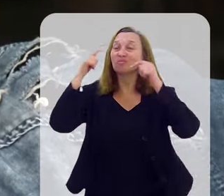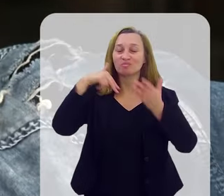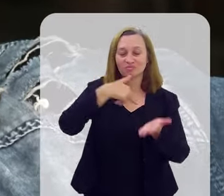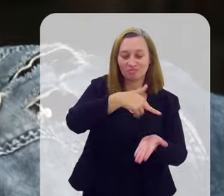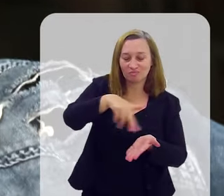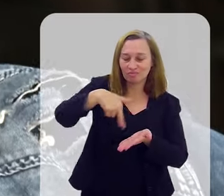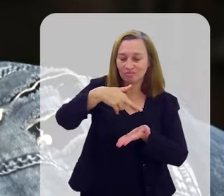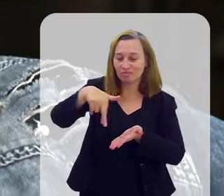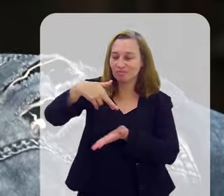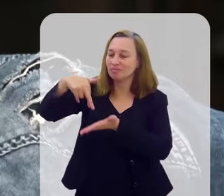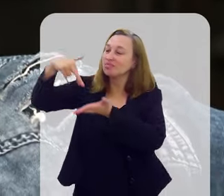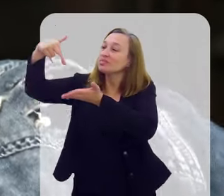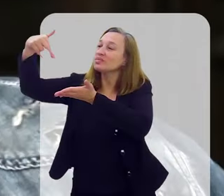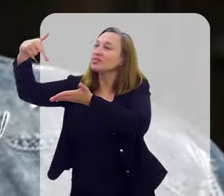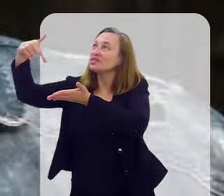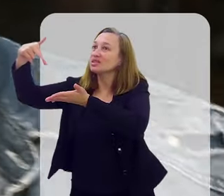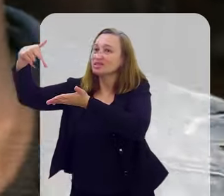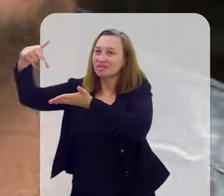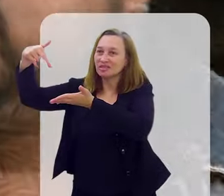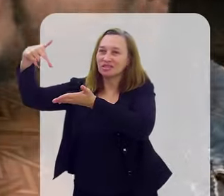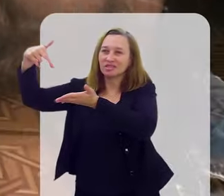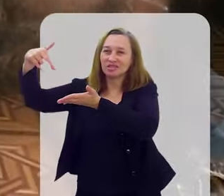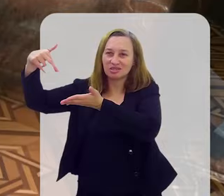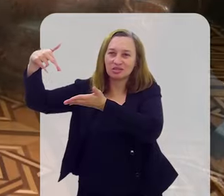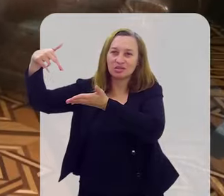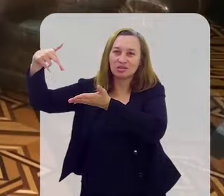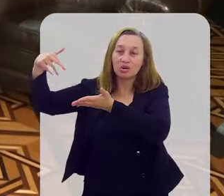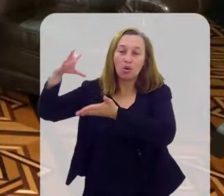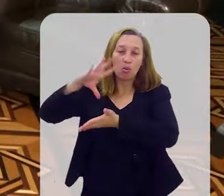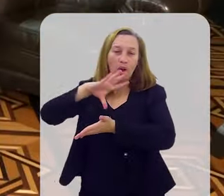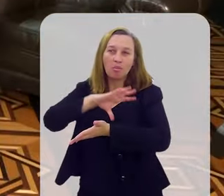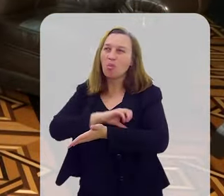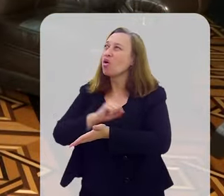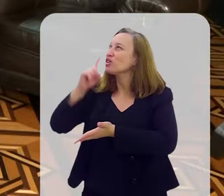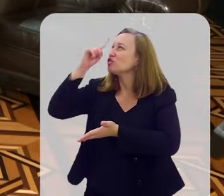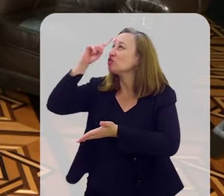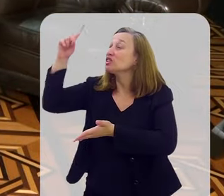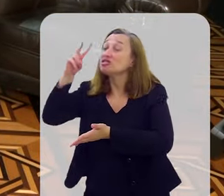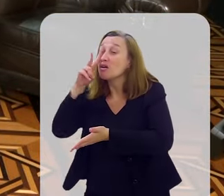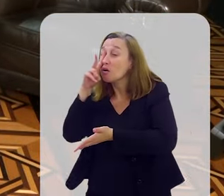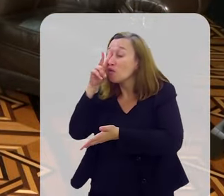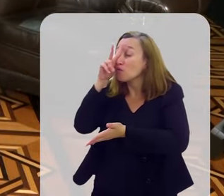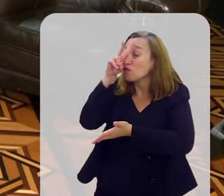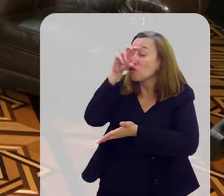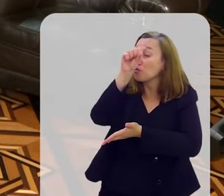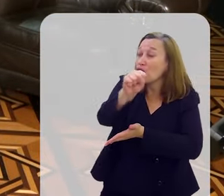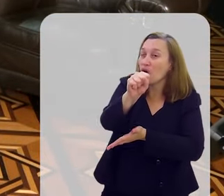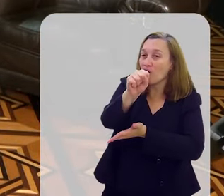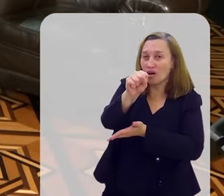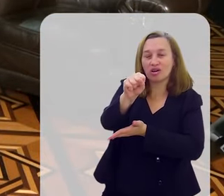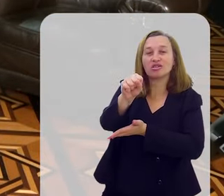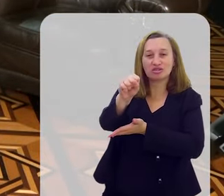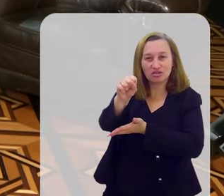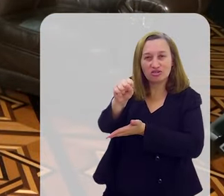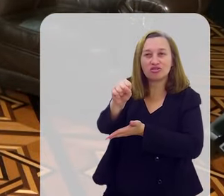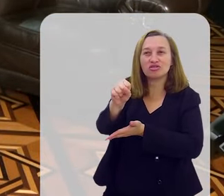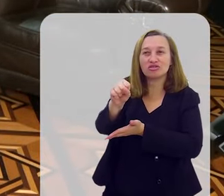O dia chegou, o rei